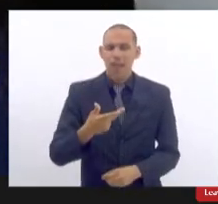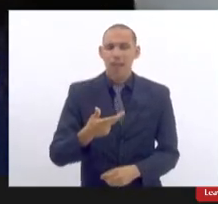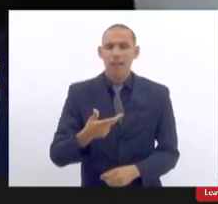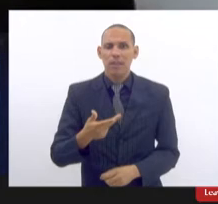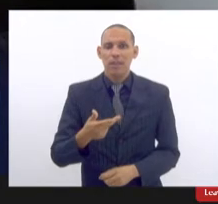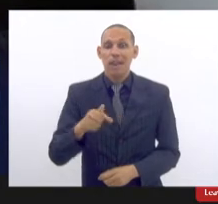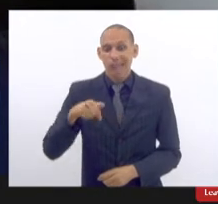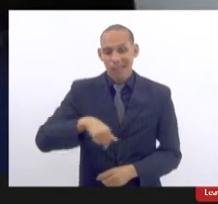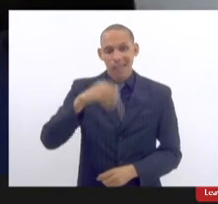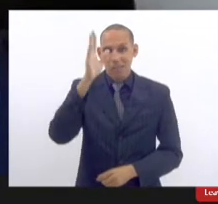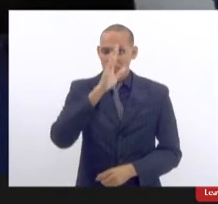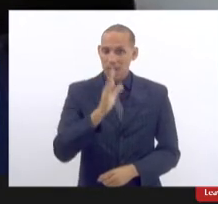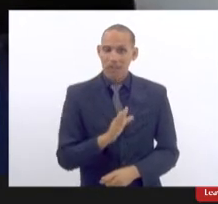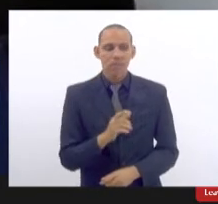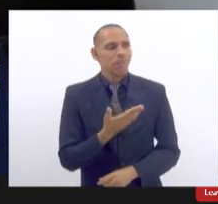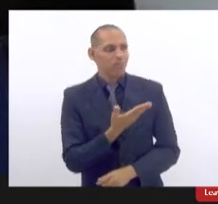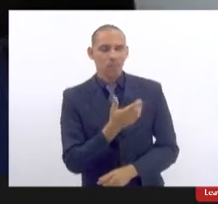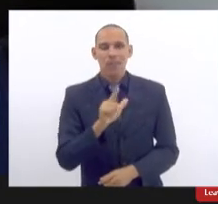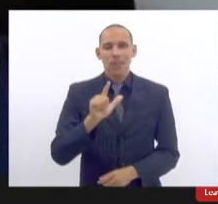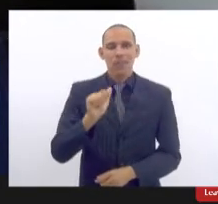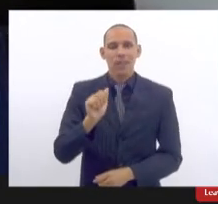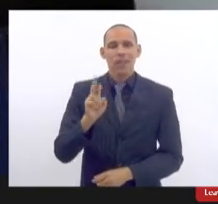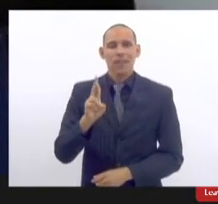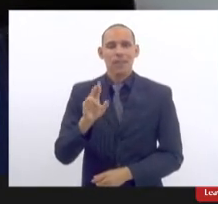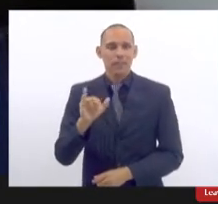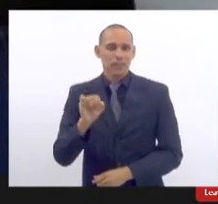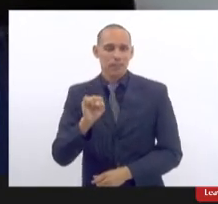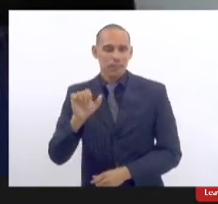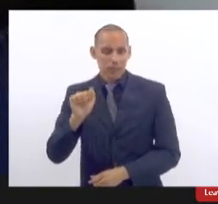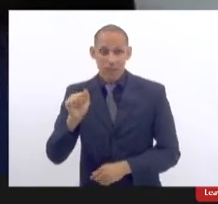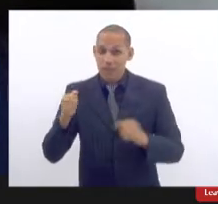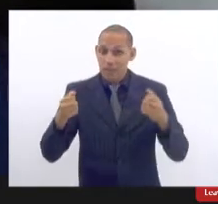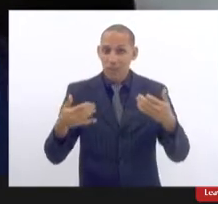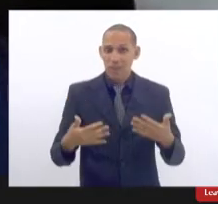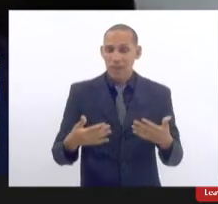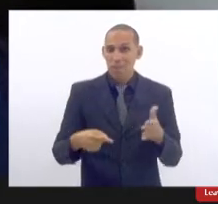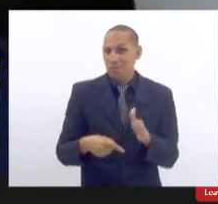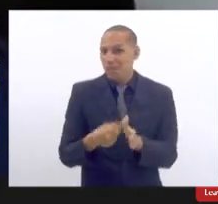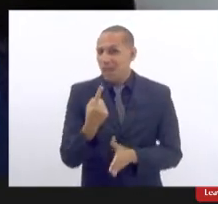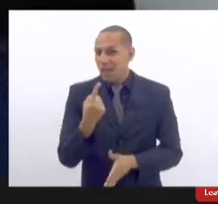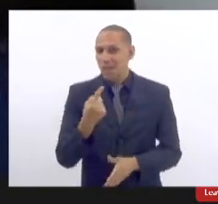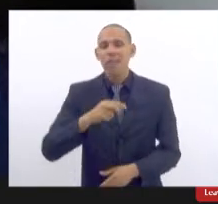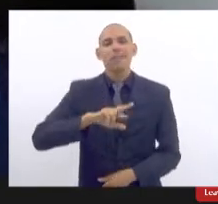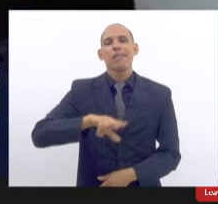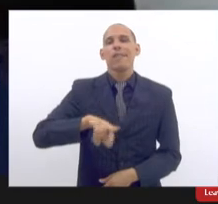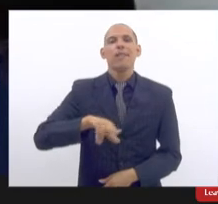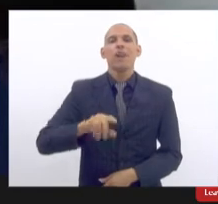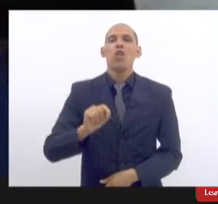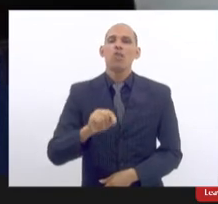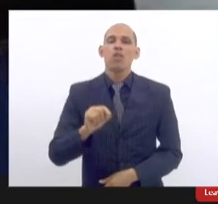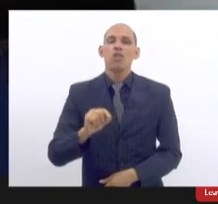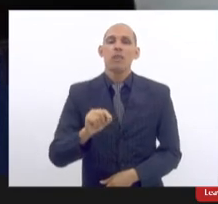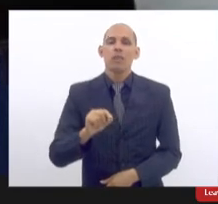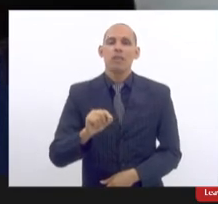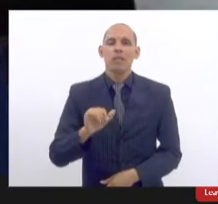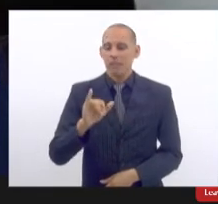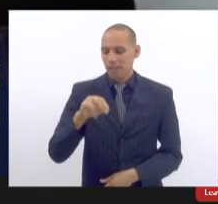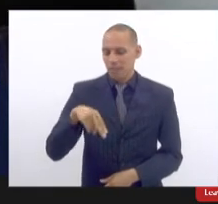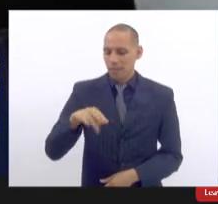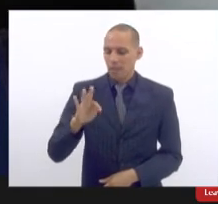no Brasil como a Larissa inclusive mencionou a gente não é a primeira vez que a gente fala de intercorrências de prótese de silicone